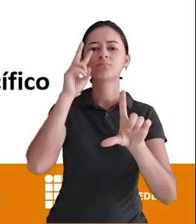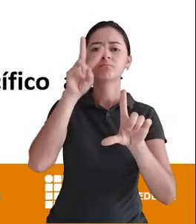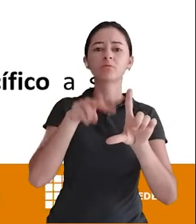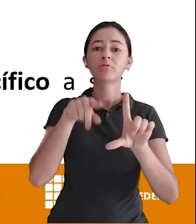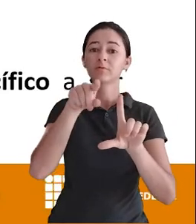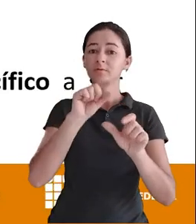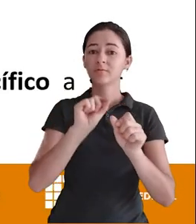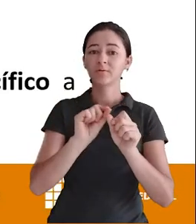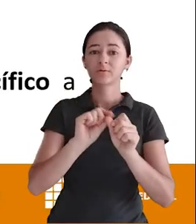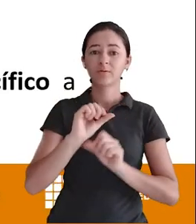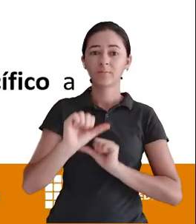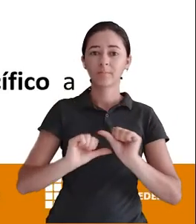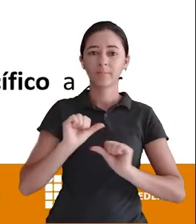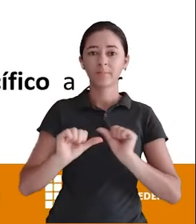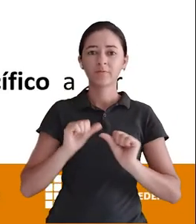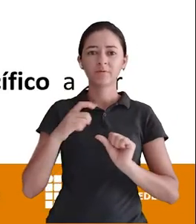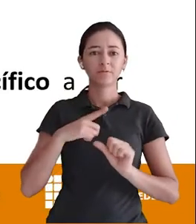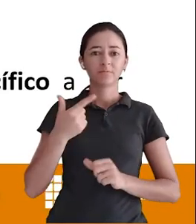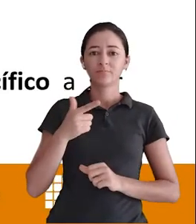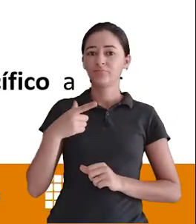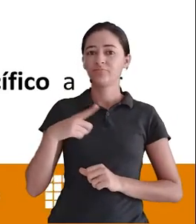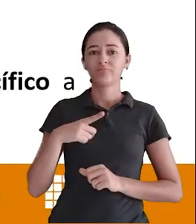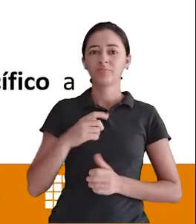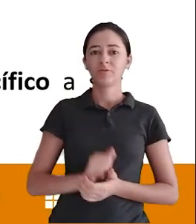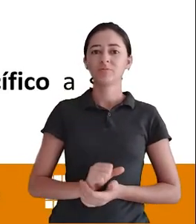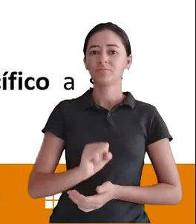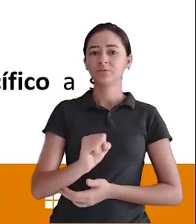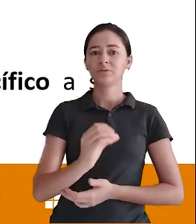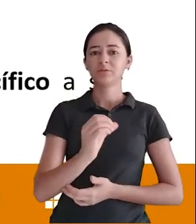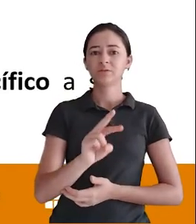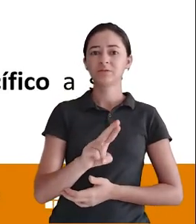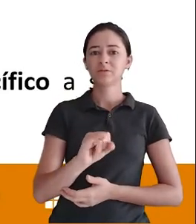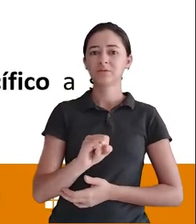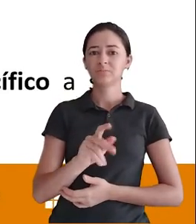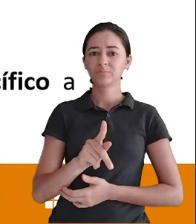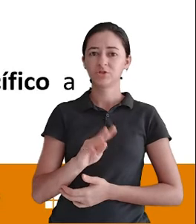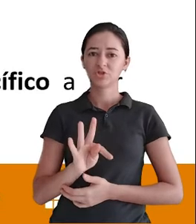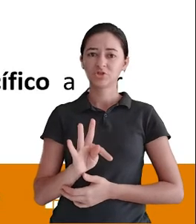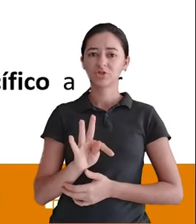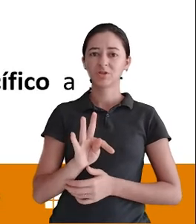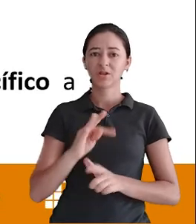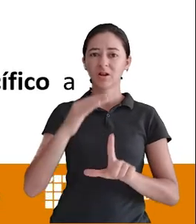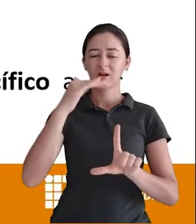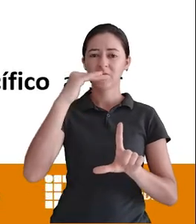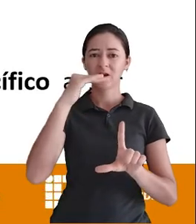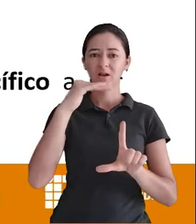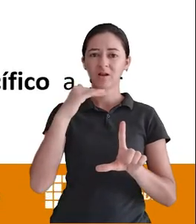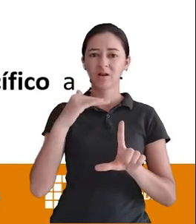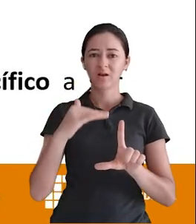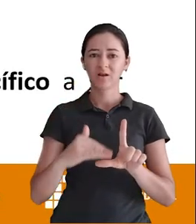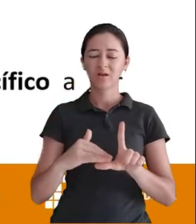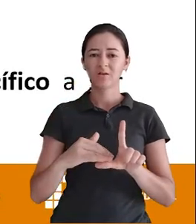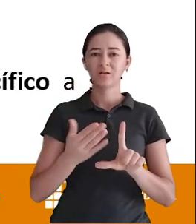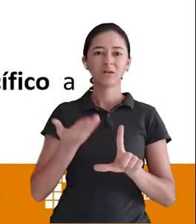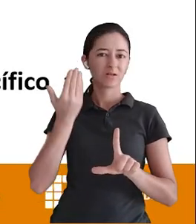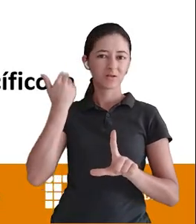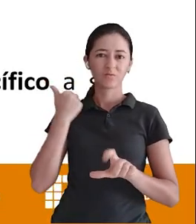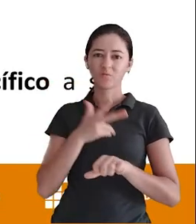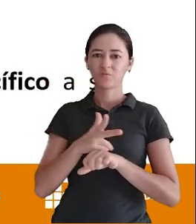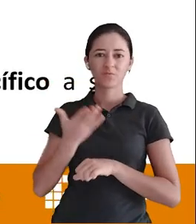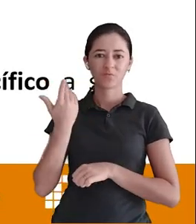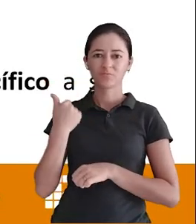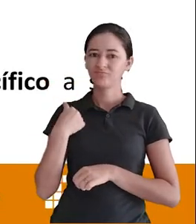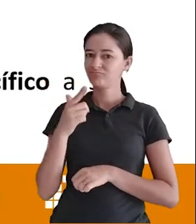Você não vai ter o script de criação Aquele script que nós criamos nos últimos exercícios Das